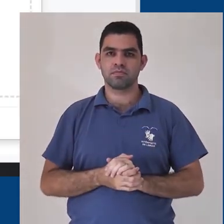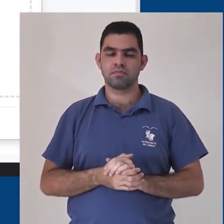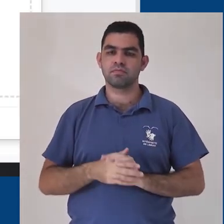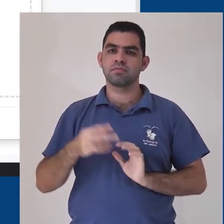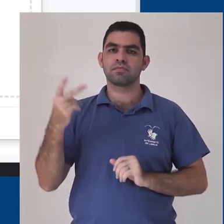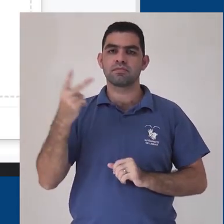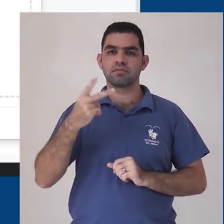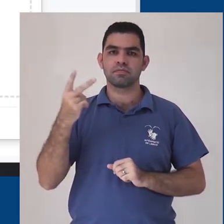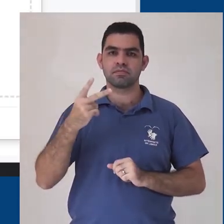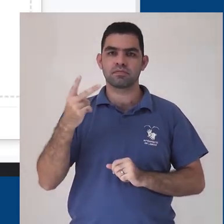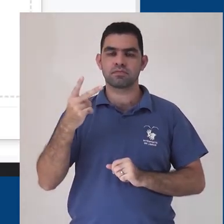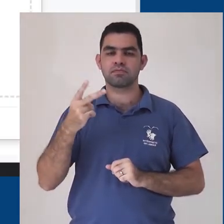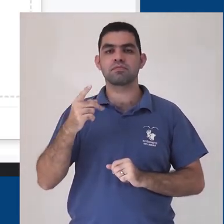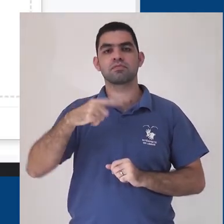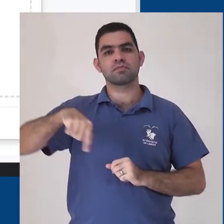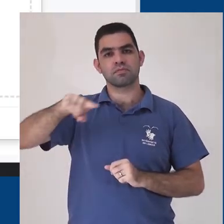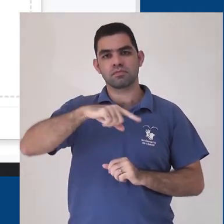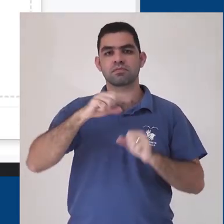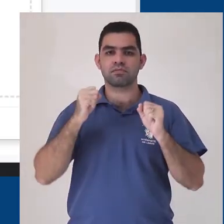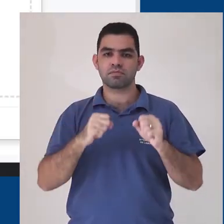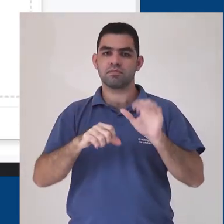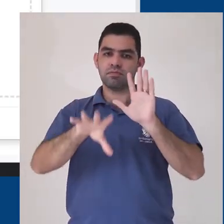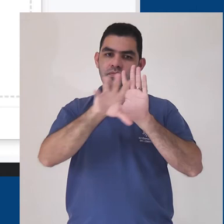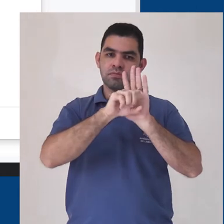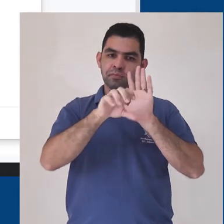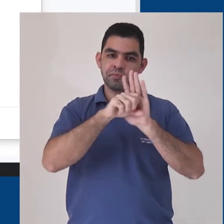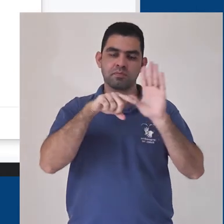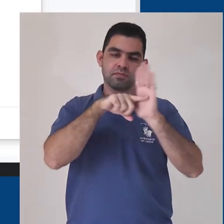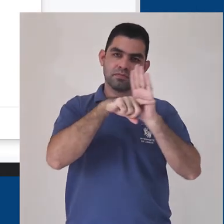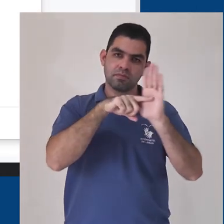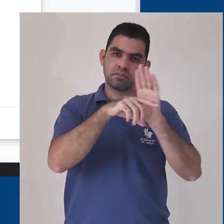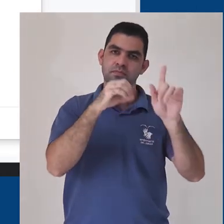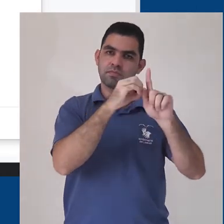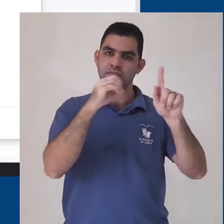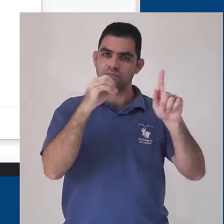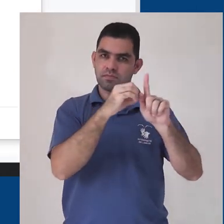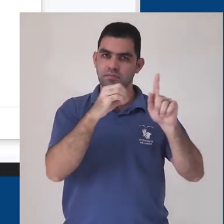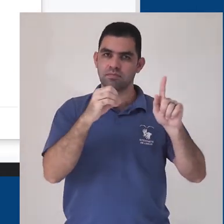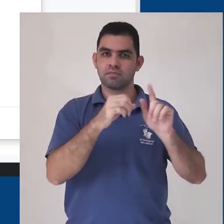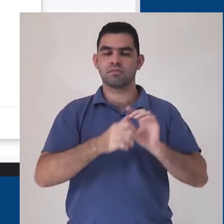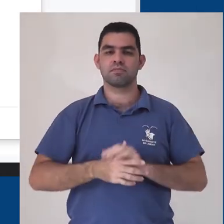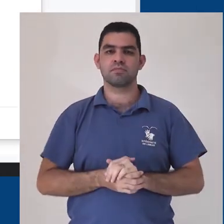Na segunda aba, podemos adicionar uma imagem pesquisando pelo Google.